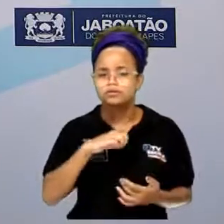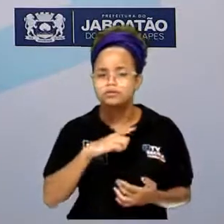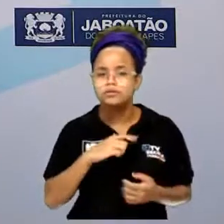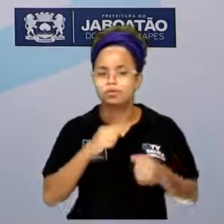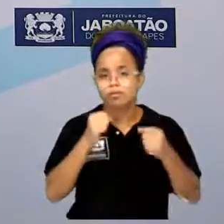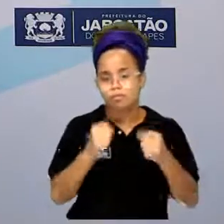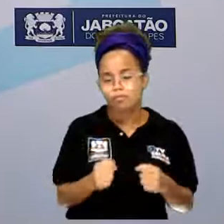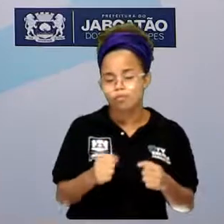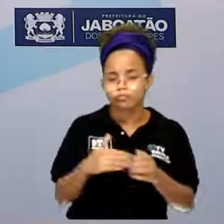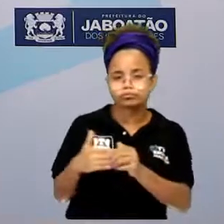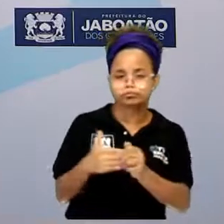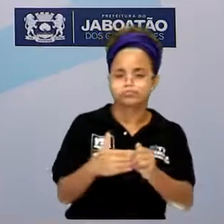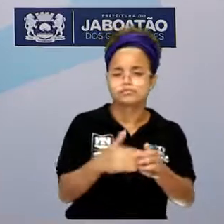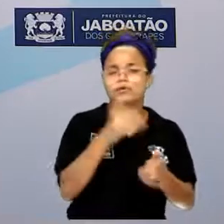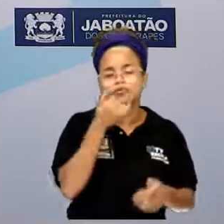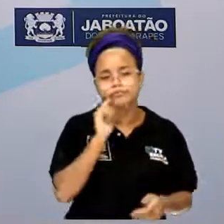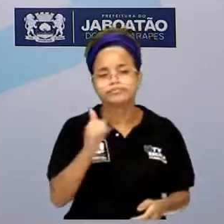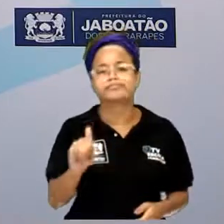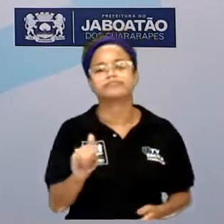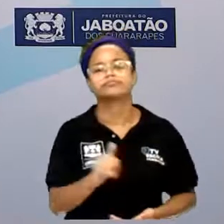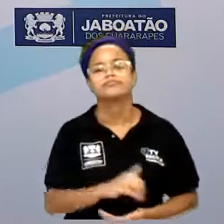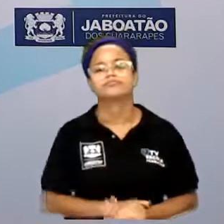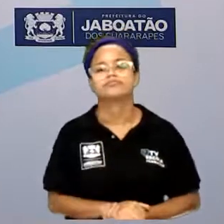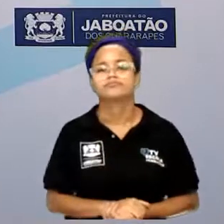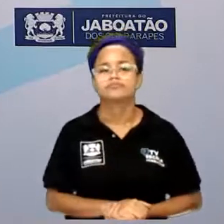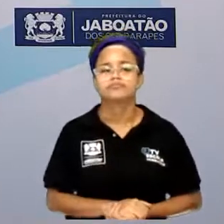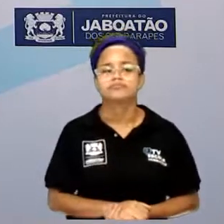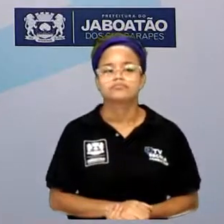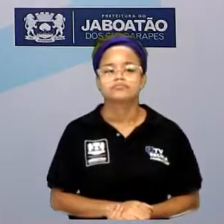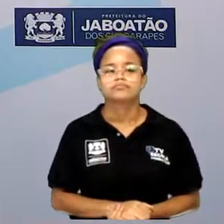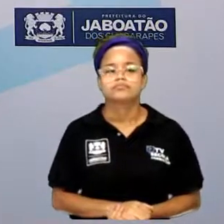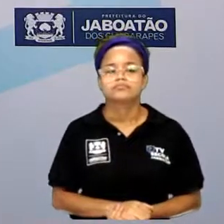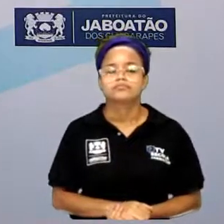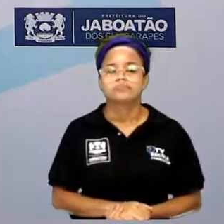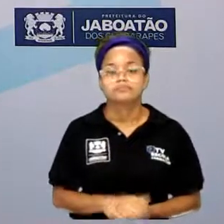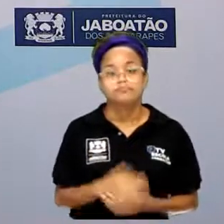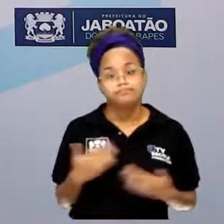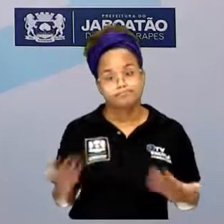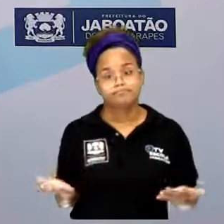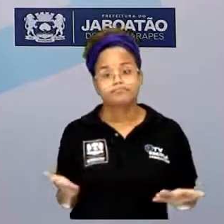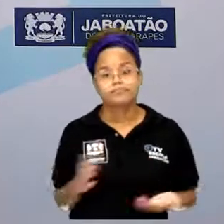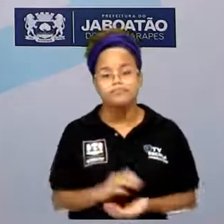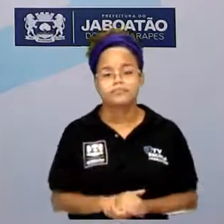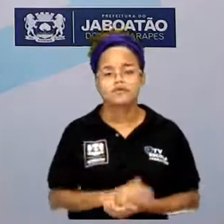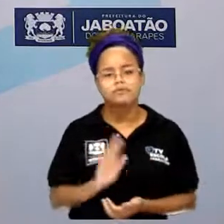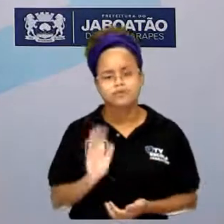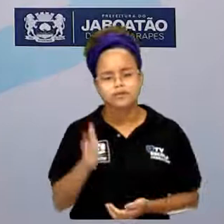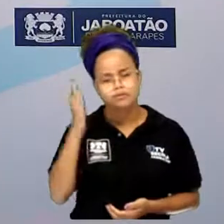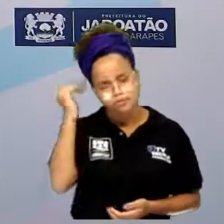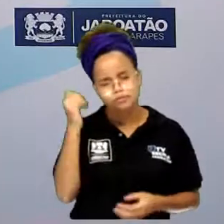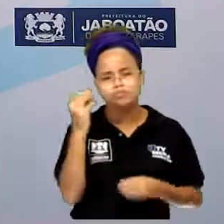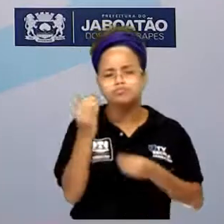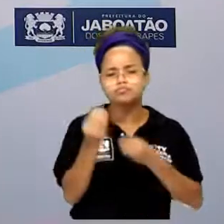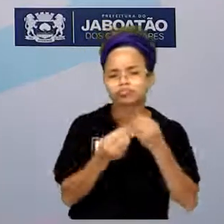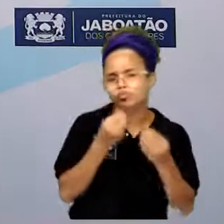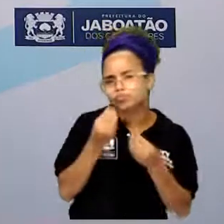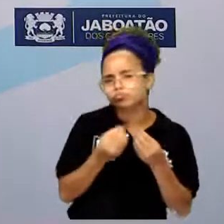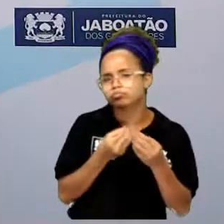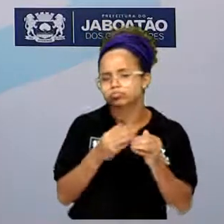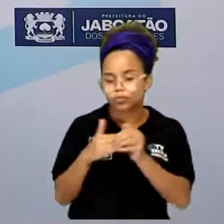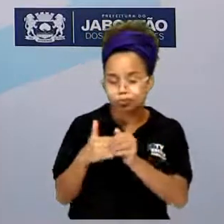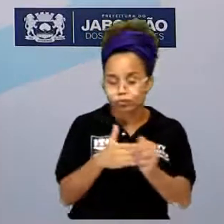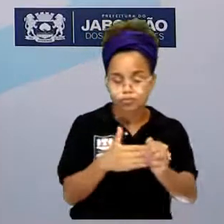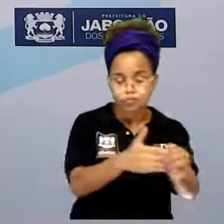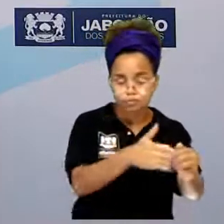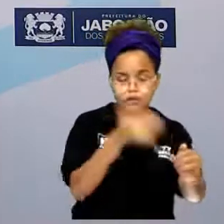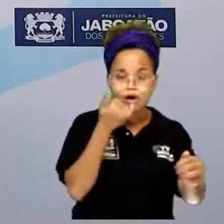ele pode conduzir energia elétrica, tá? Bom, se a gente já sabe como é que a energia elétrica é conduzida,